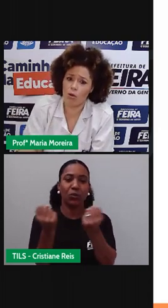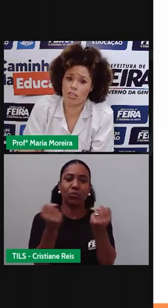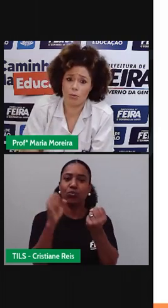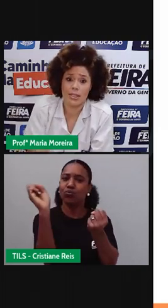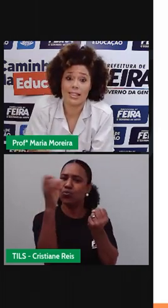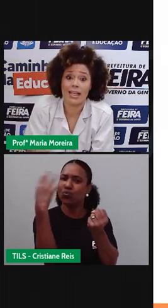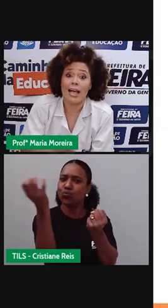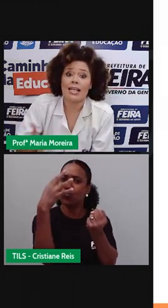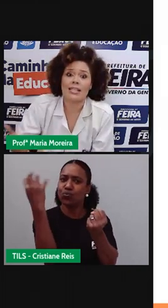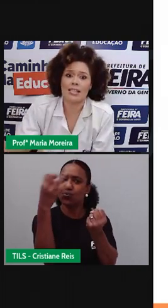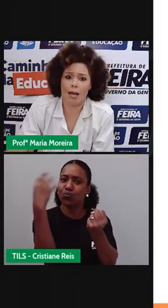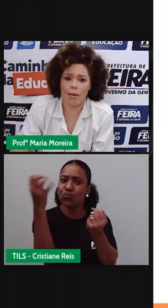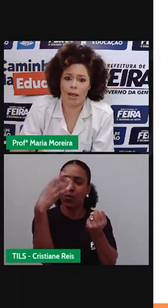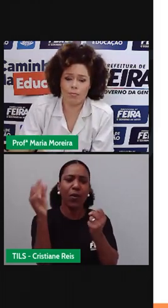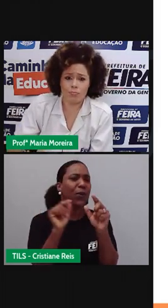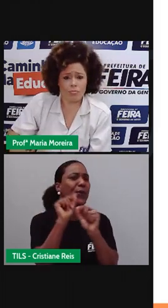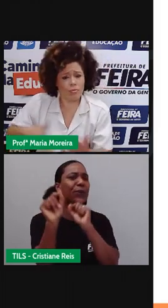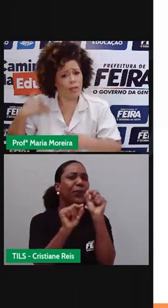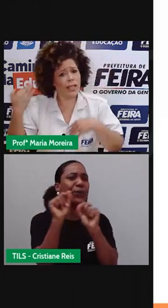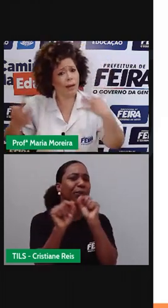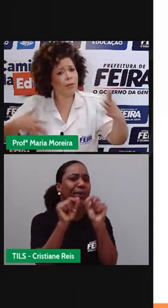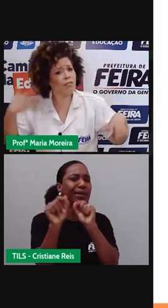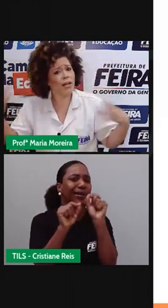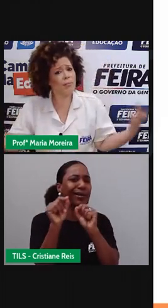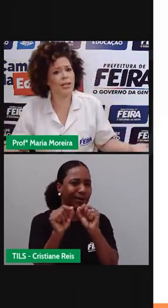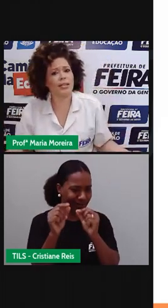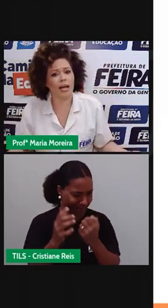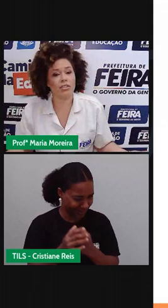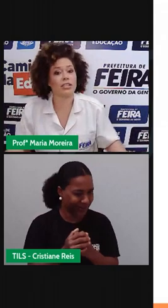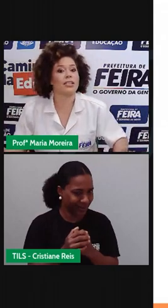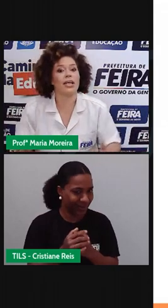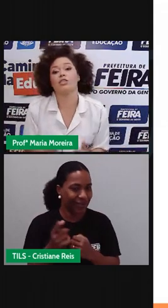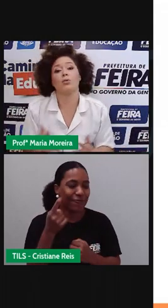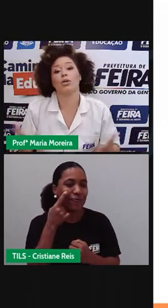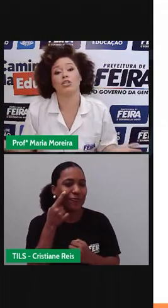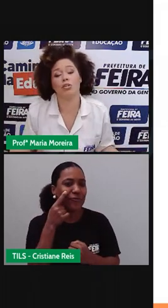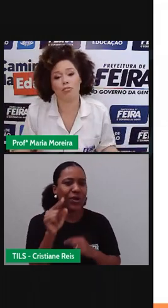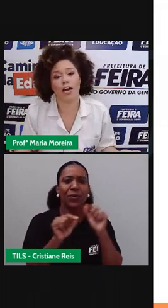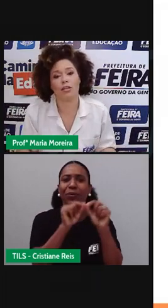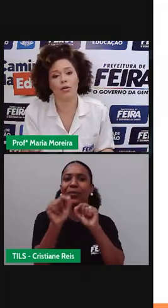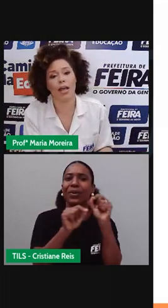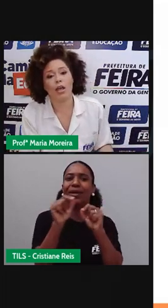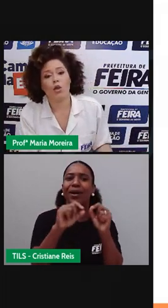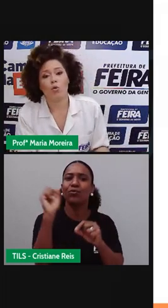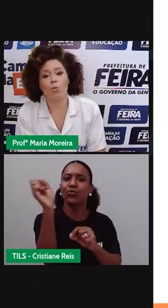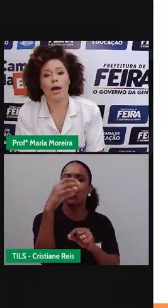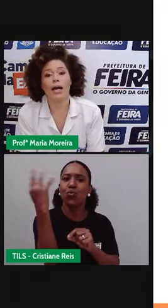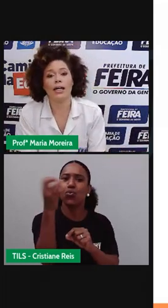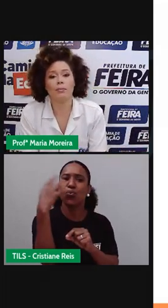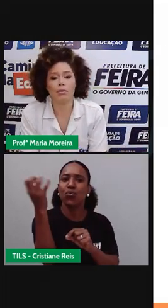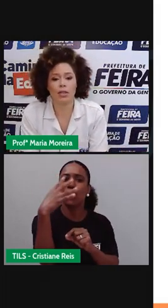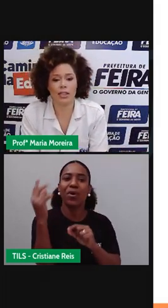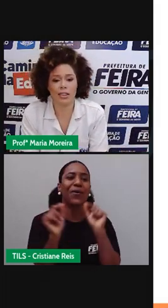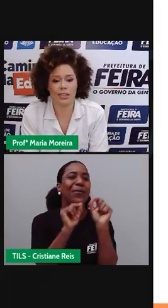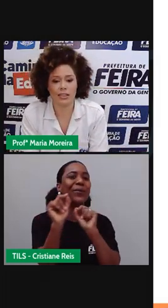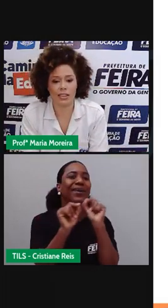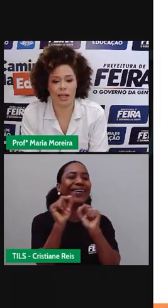sobre alguma coisa, a precisa saber. E a prova vai ambientar vocês aí sobre o que de fato é uma